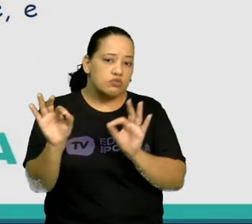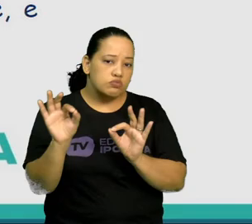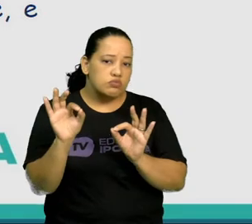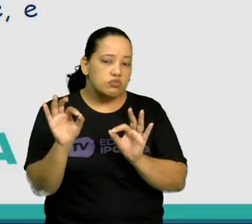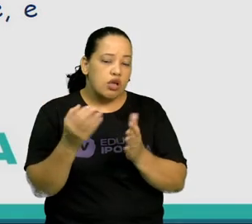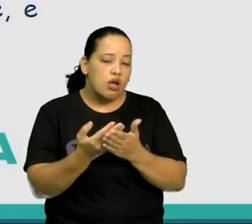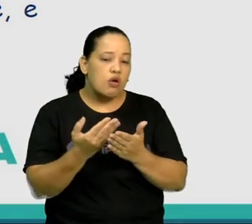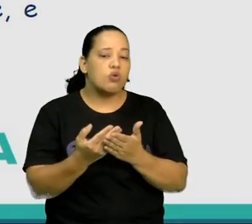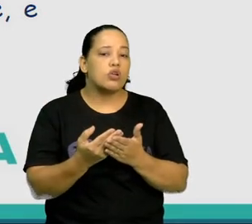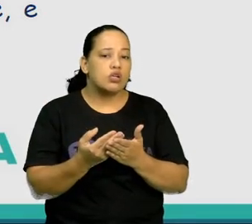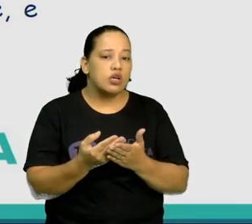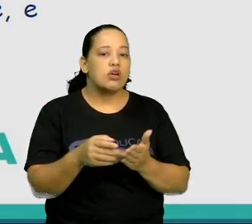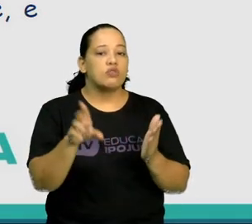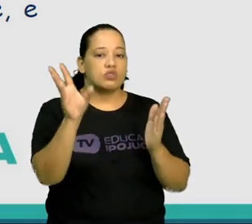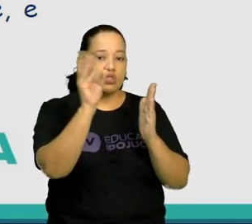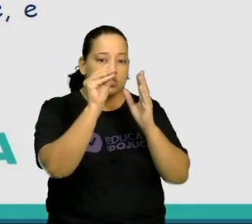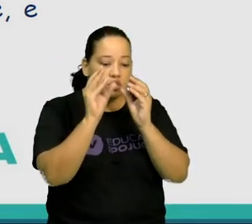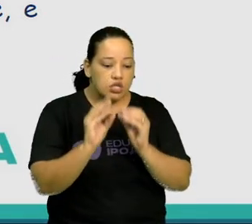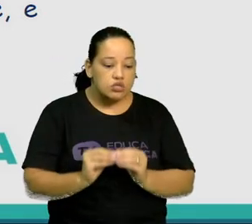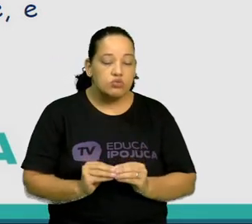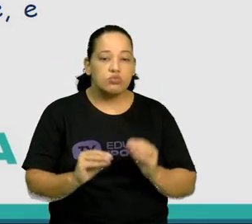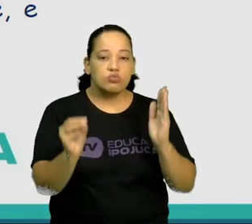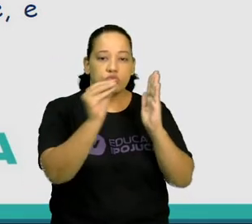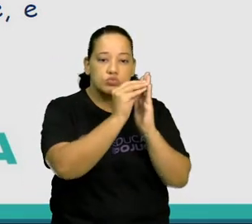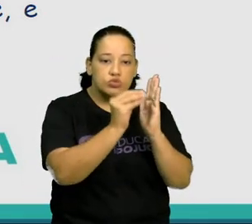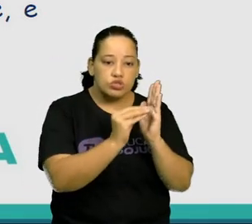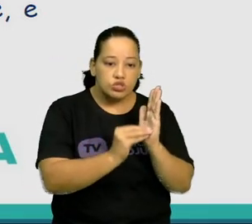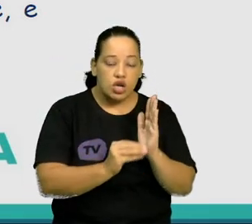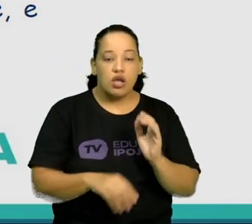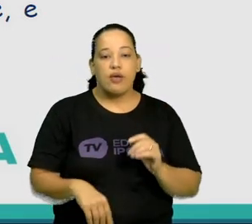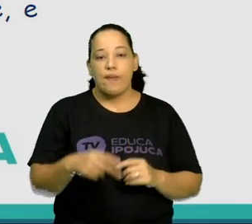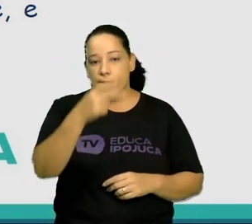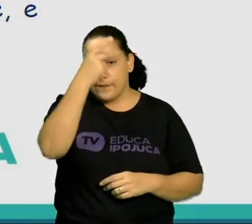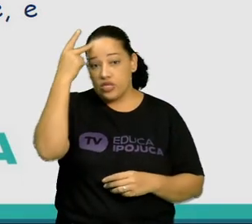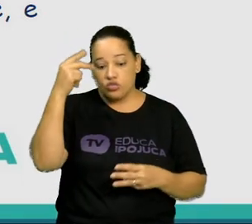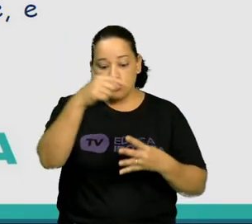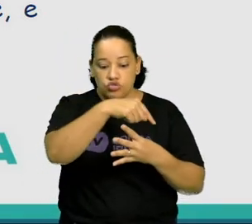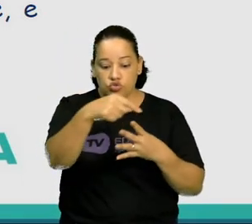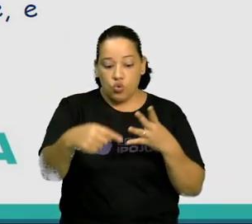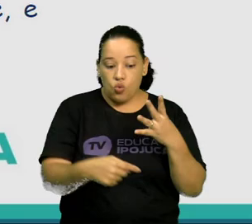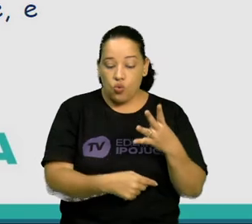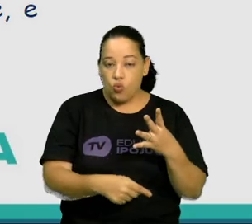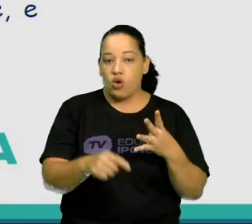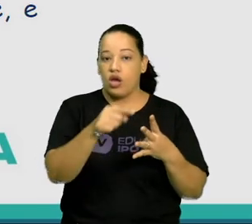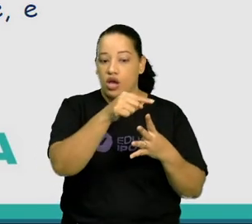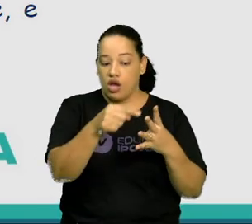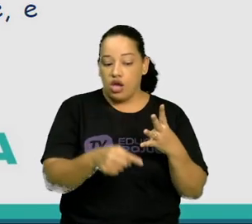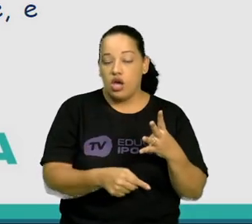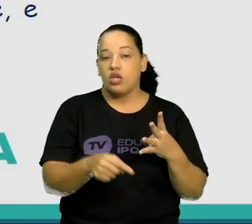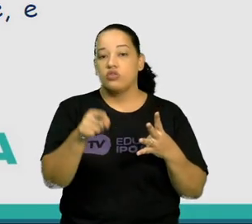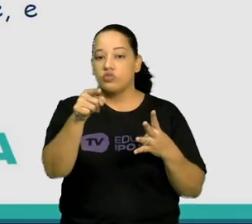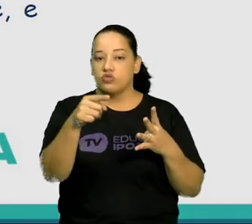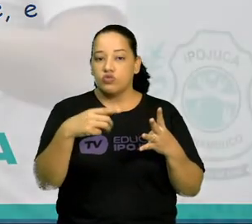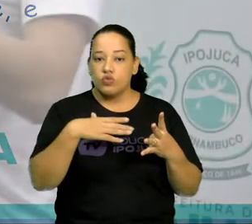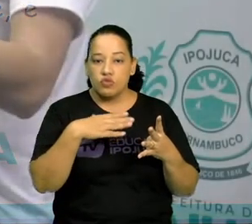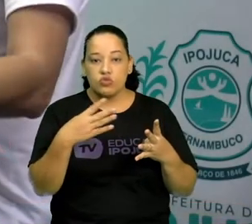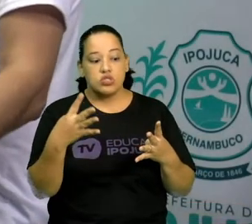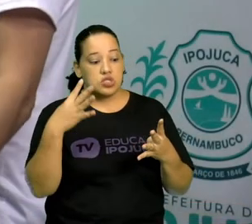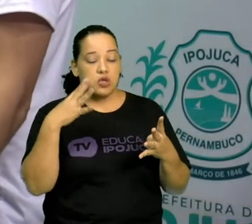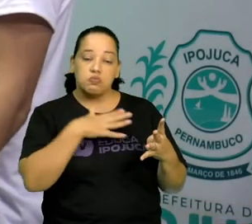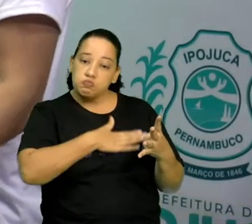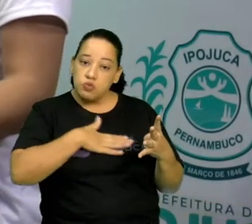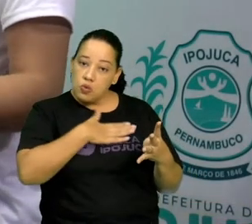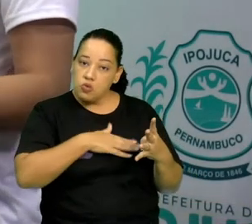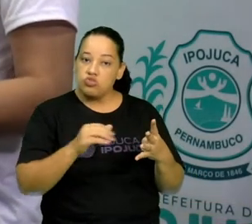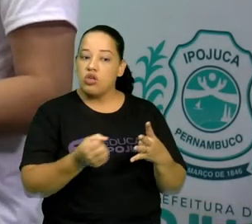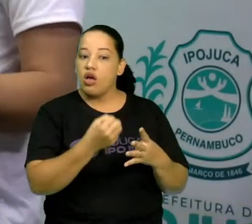dessas quatro pessoas que nós falamos você se chamou mais a atenção, né? E por quê? Mostre para a sua